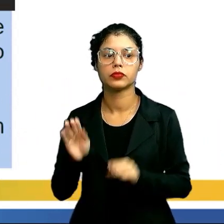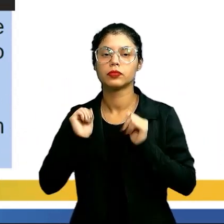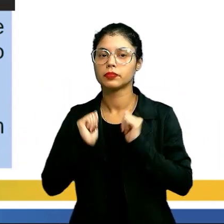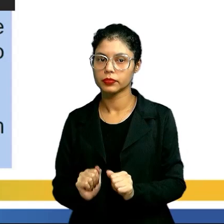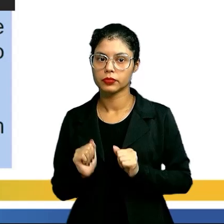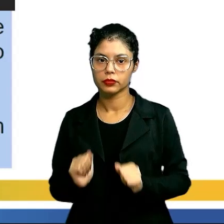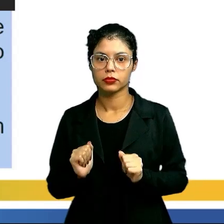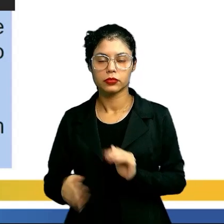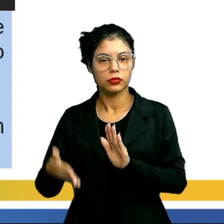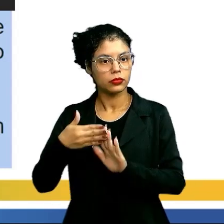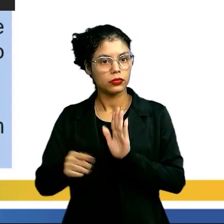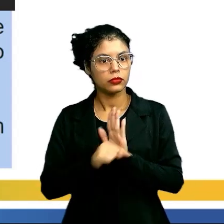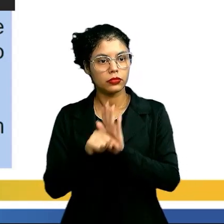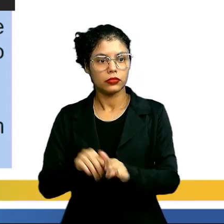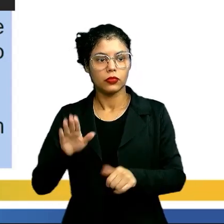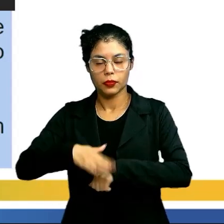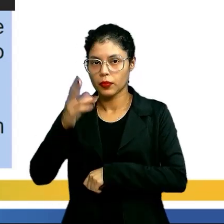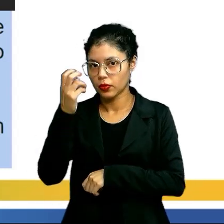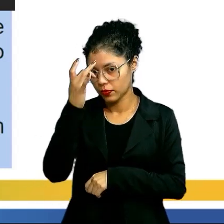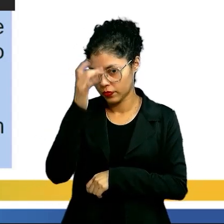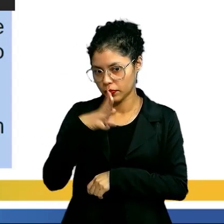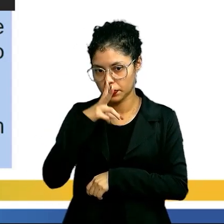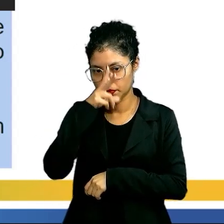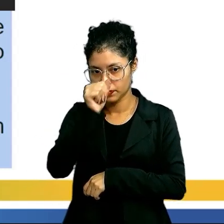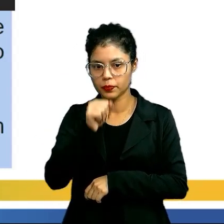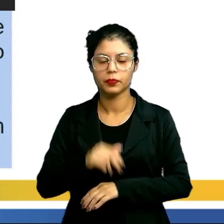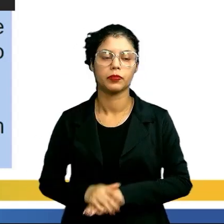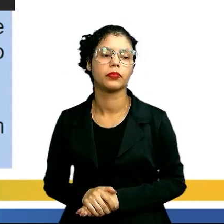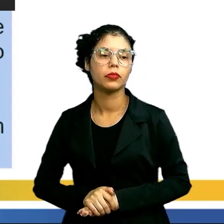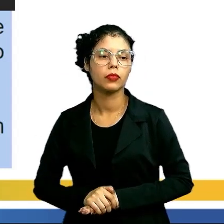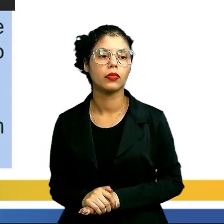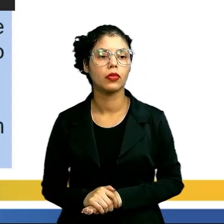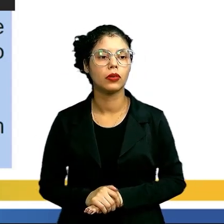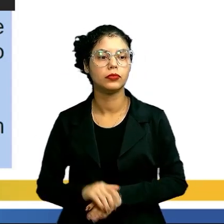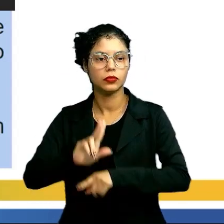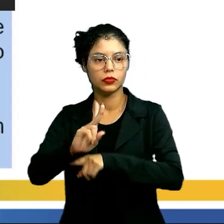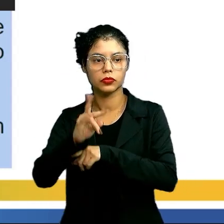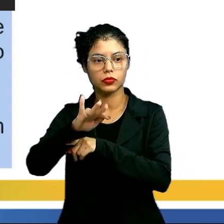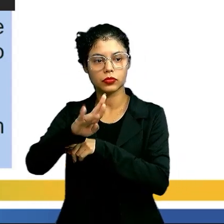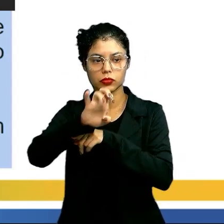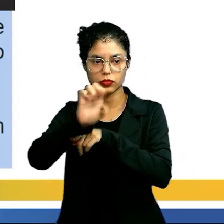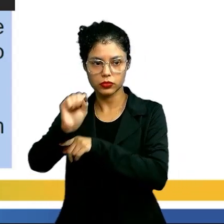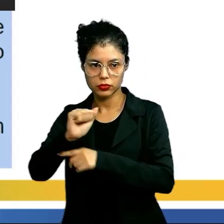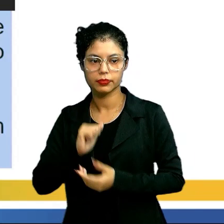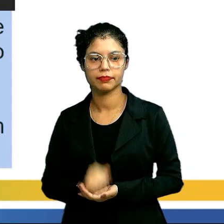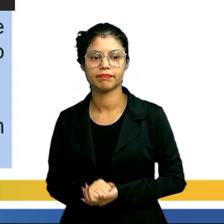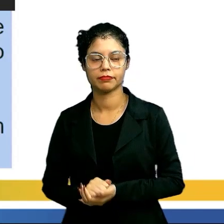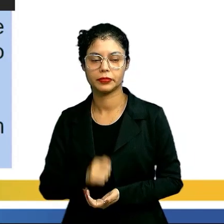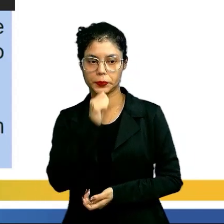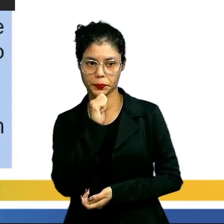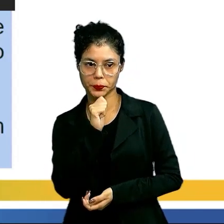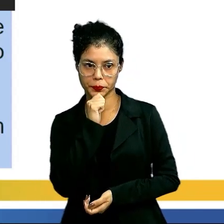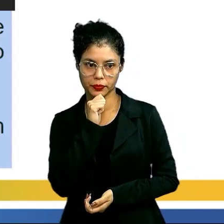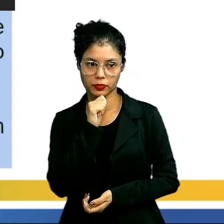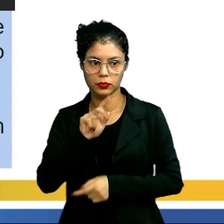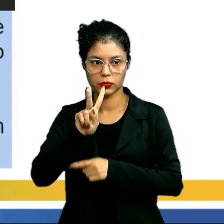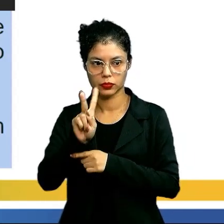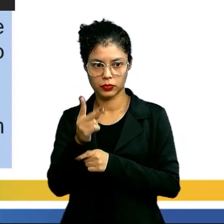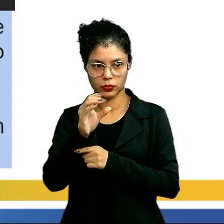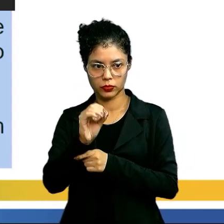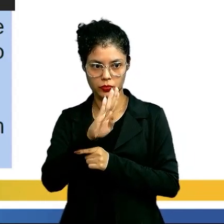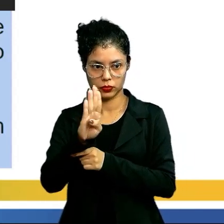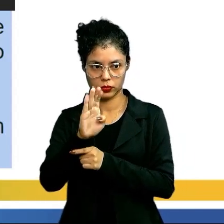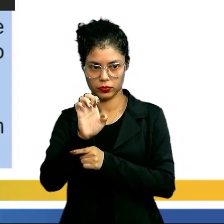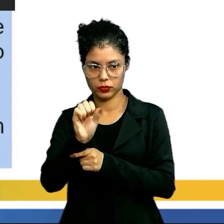poderá sobrar apenas o mais forte. Então, Thomas Hobbes é esse filósofo. Então, para Hobbes,